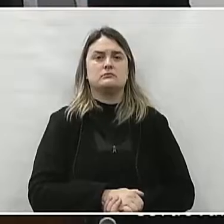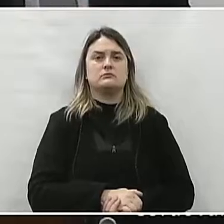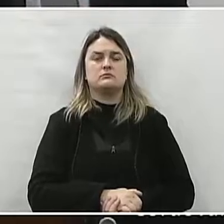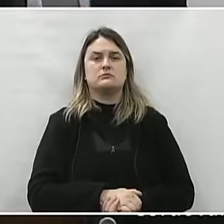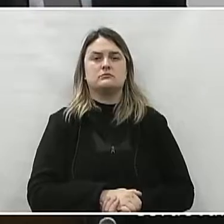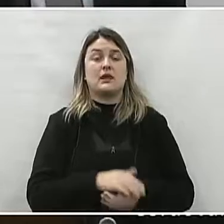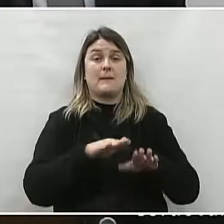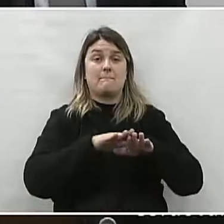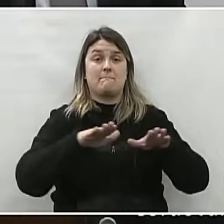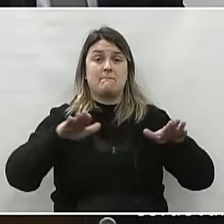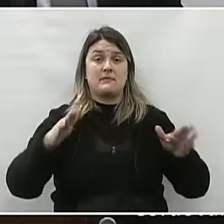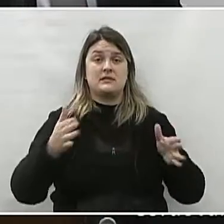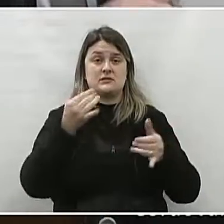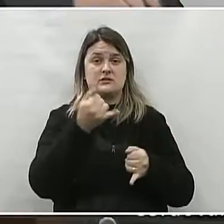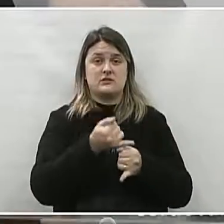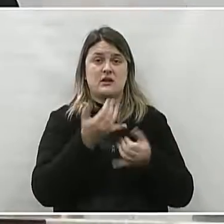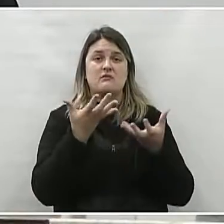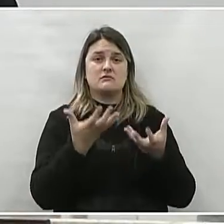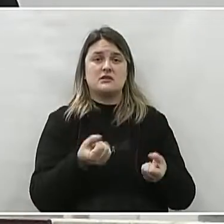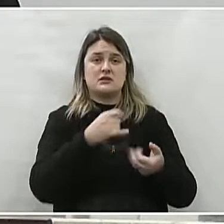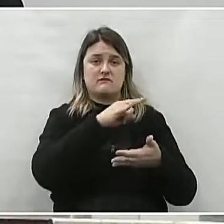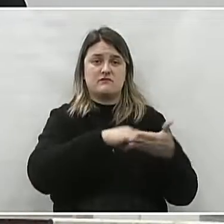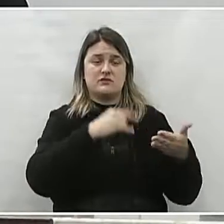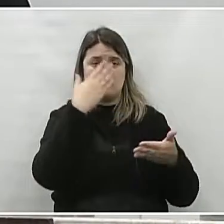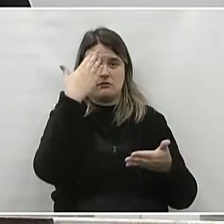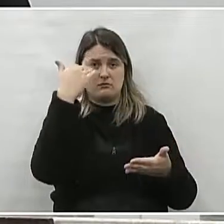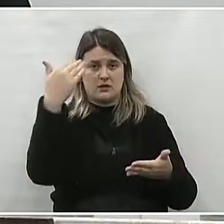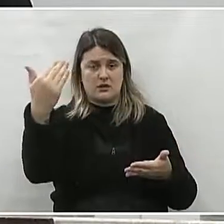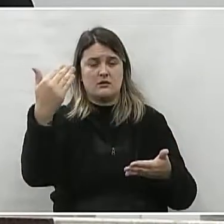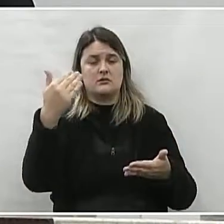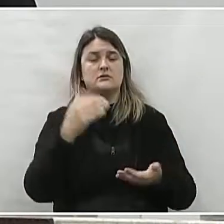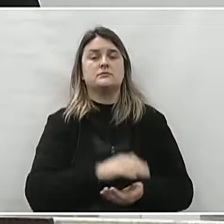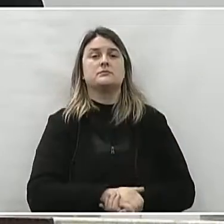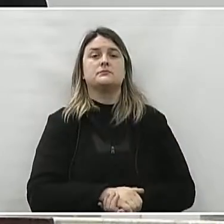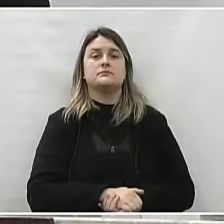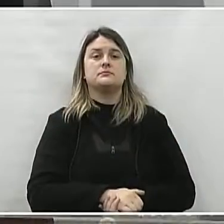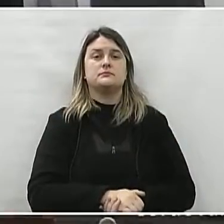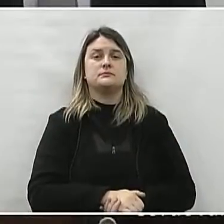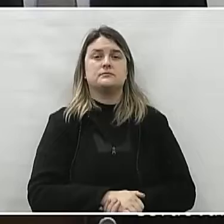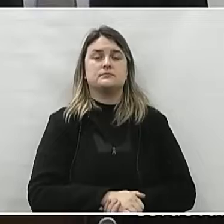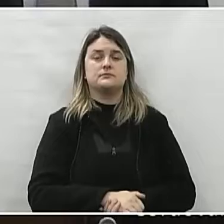A mesa diretora acolhe a moção de número 29 de 2022.